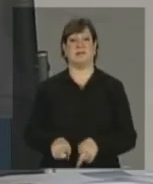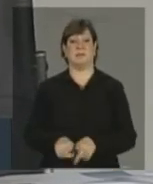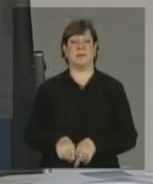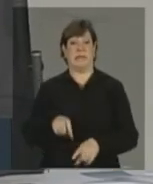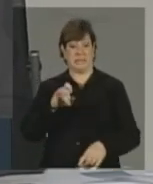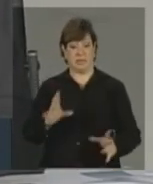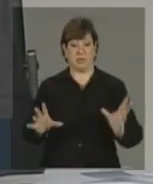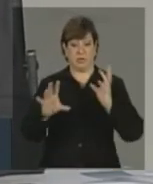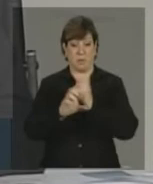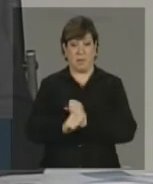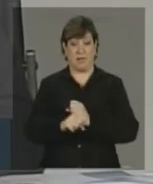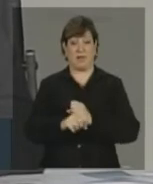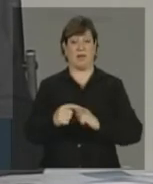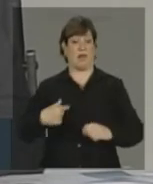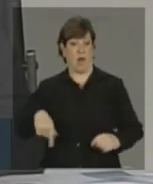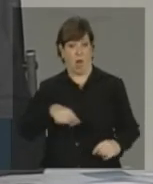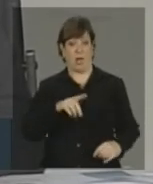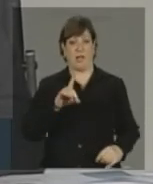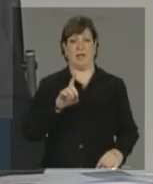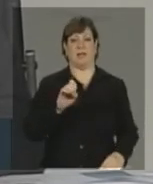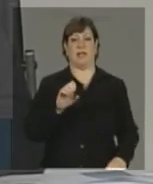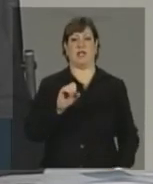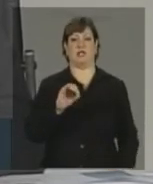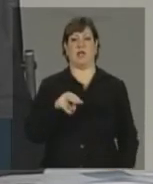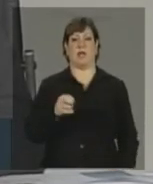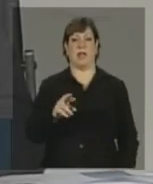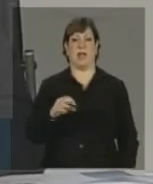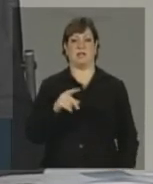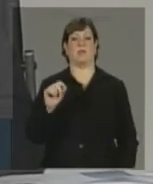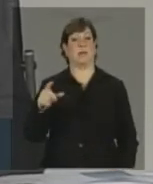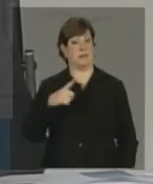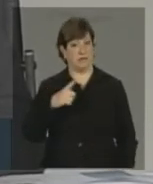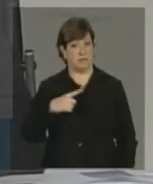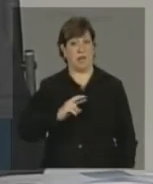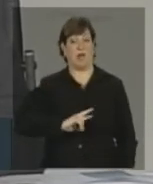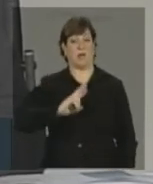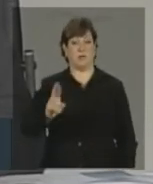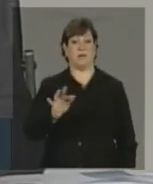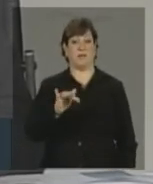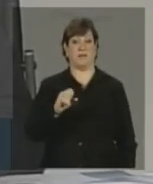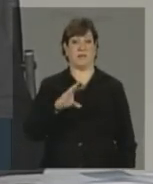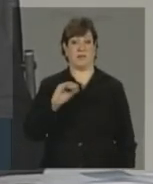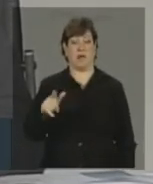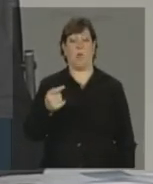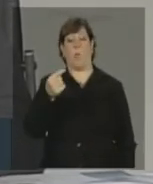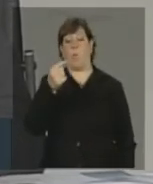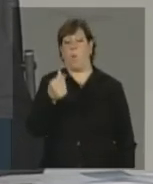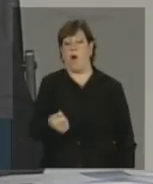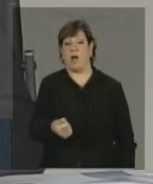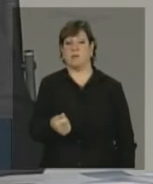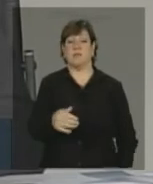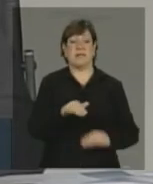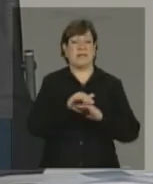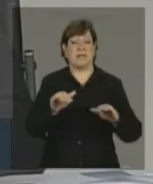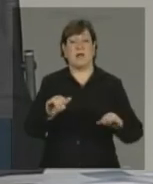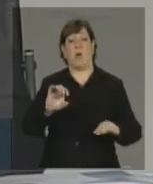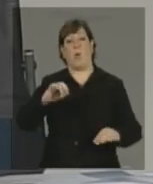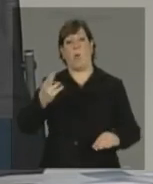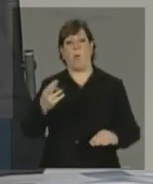parte das nossas desonerações elas tiveram um resultado fiscal quase neutro ou muito pequeno,